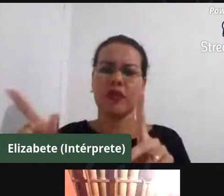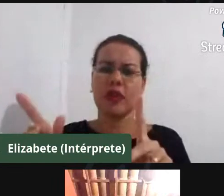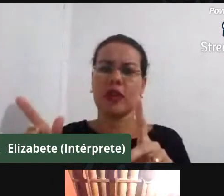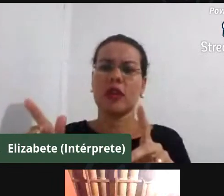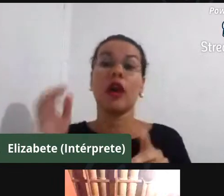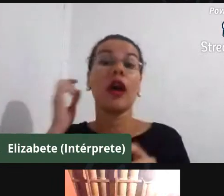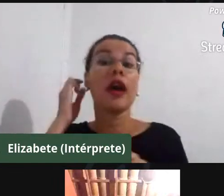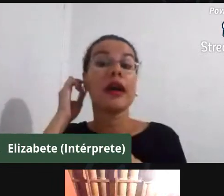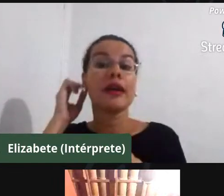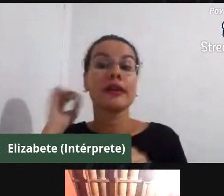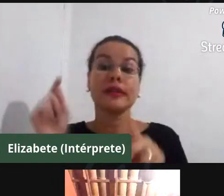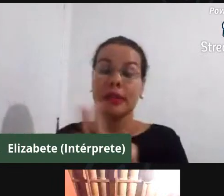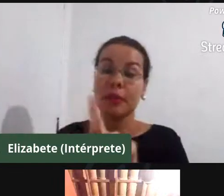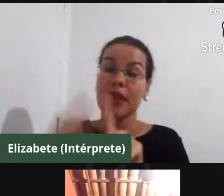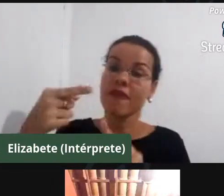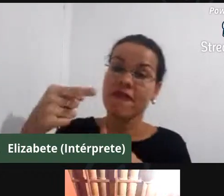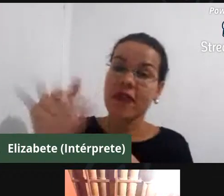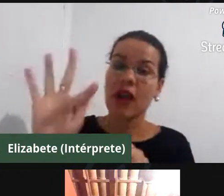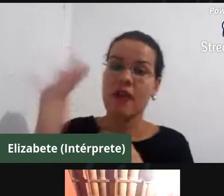a gente precisa